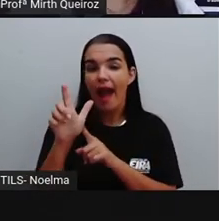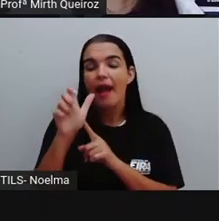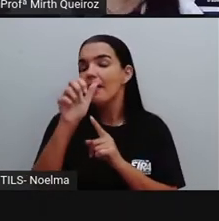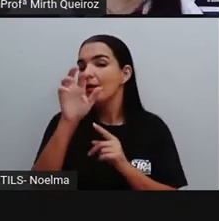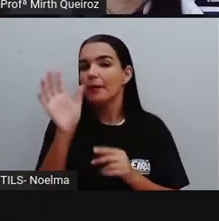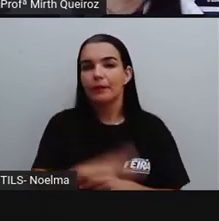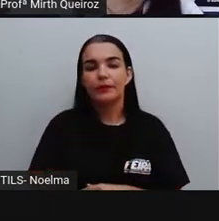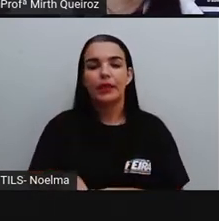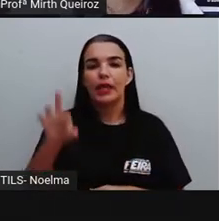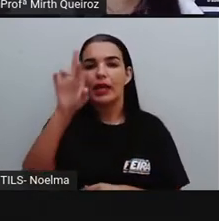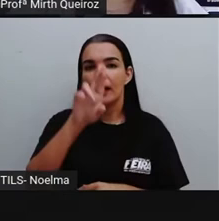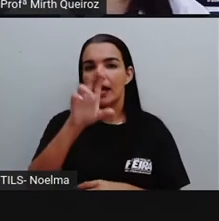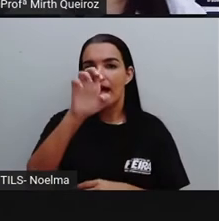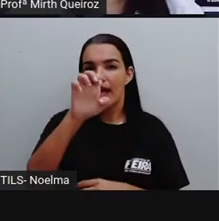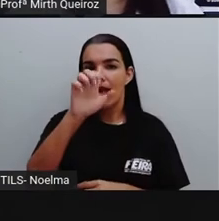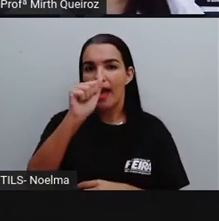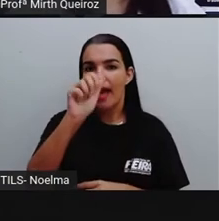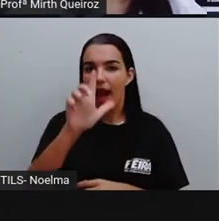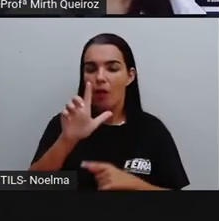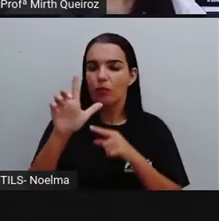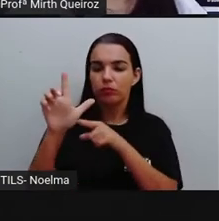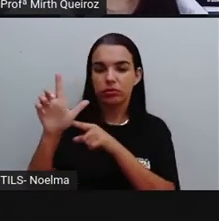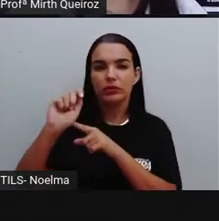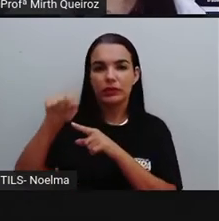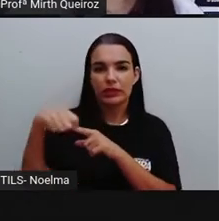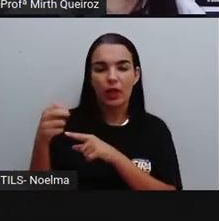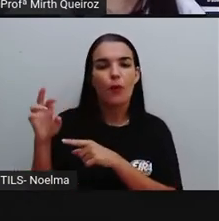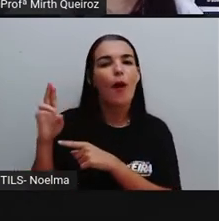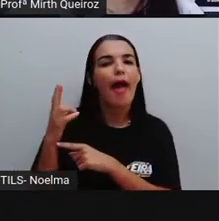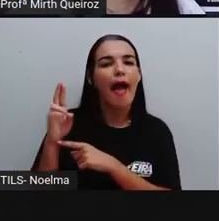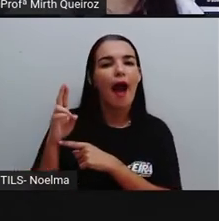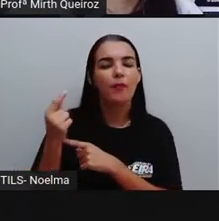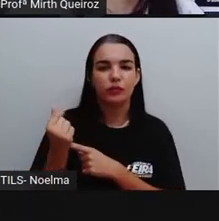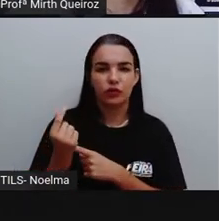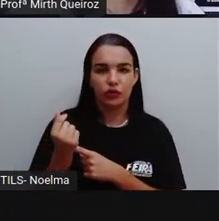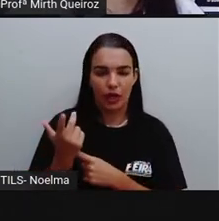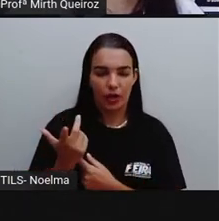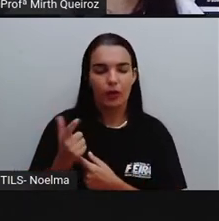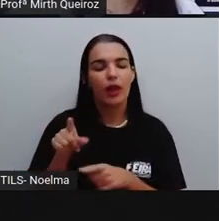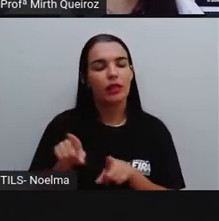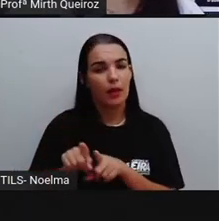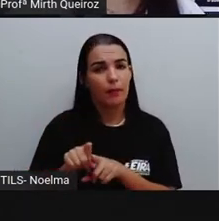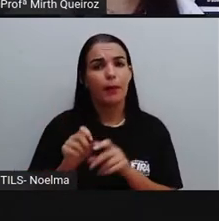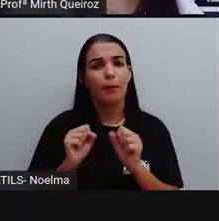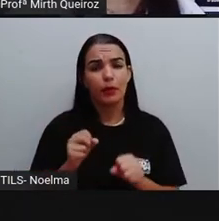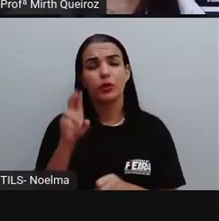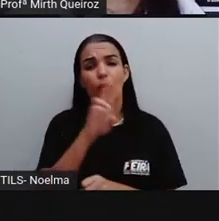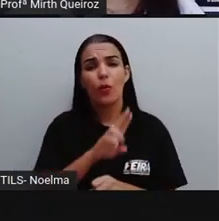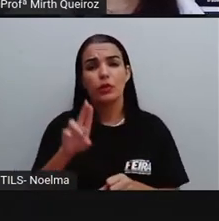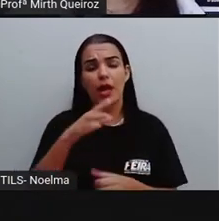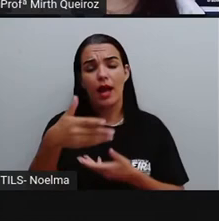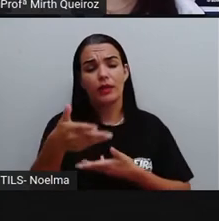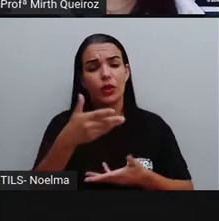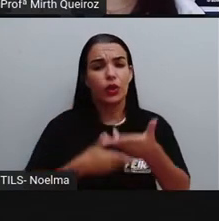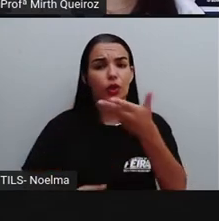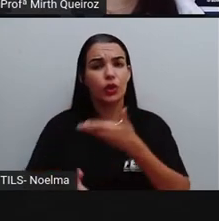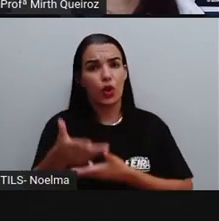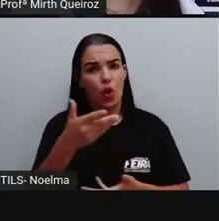As pessoas ainda utilizam mercadorias também, né? Utilizam a prática aí de